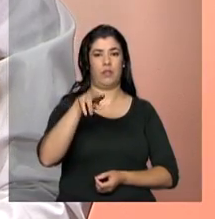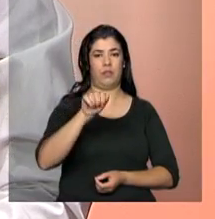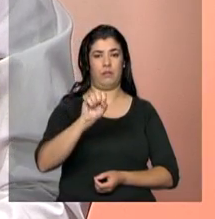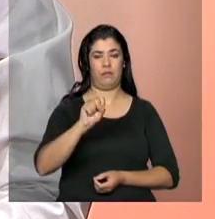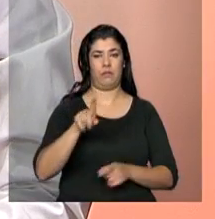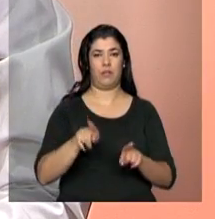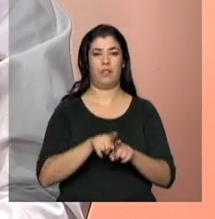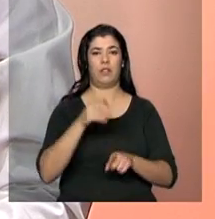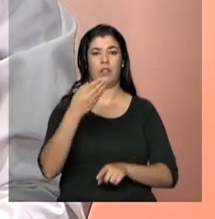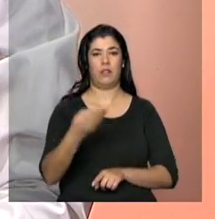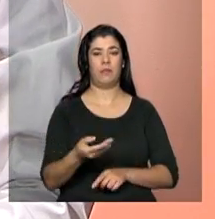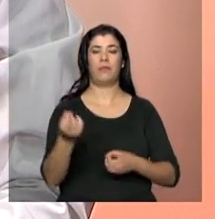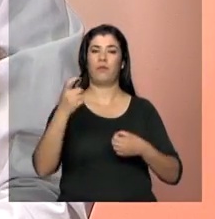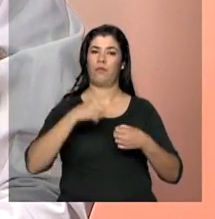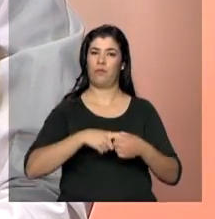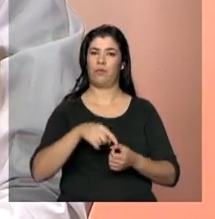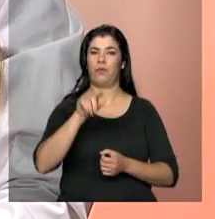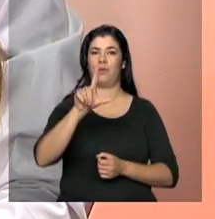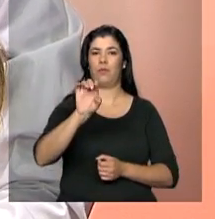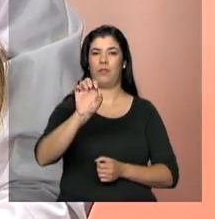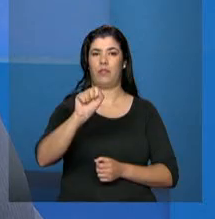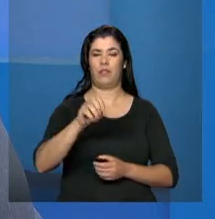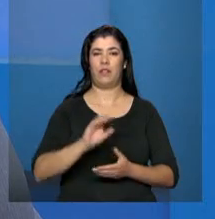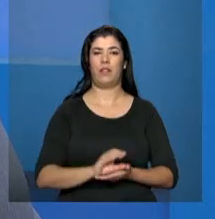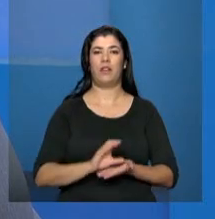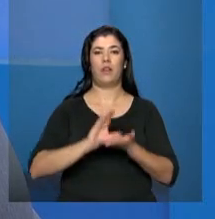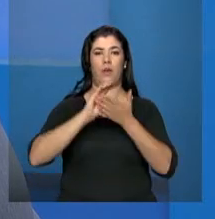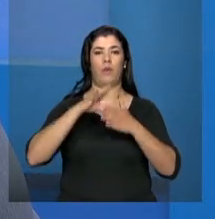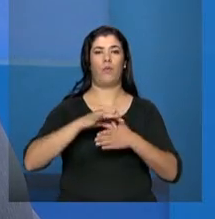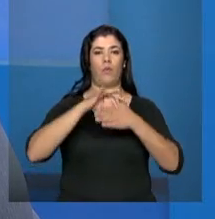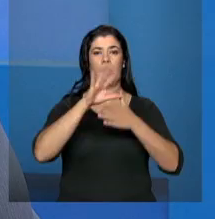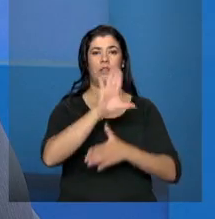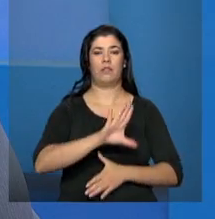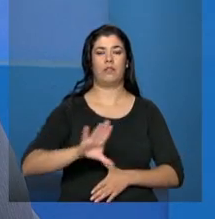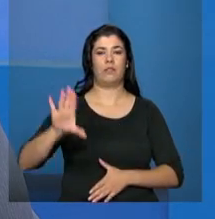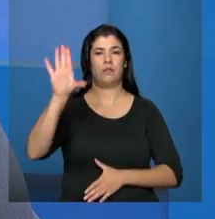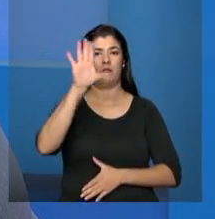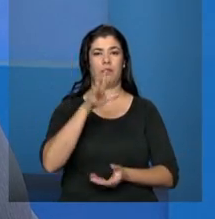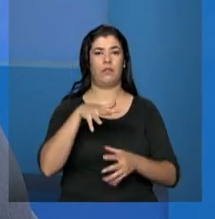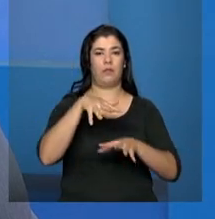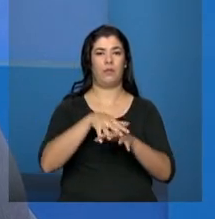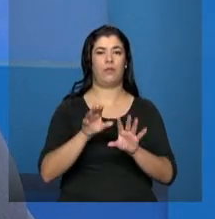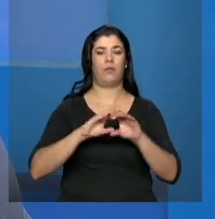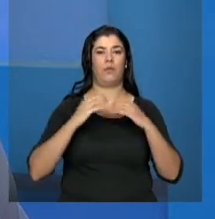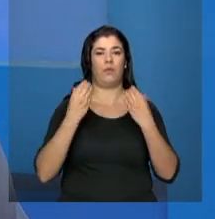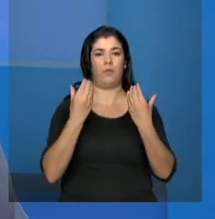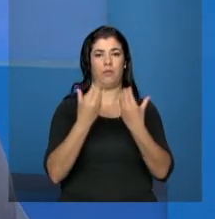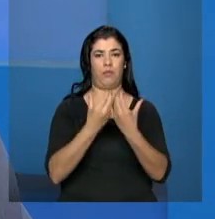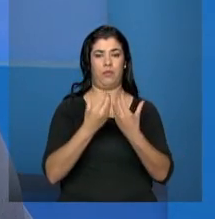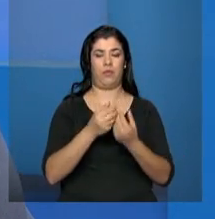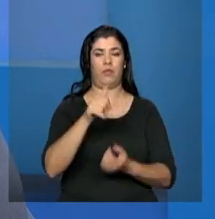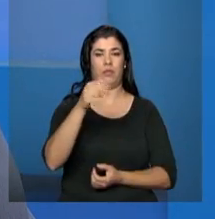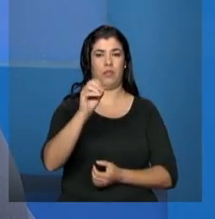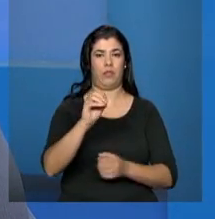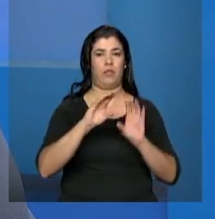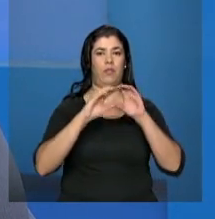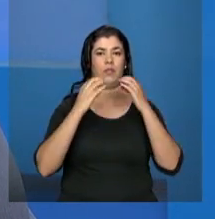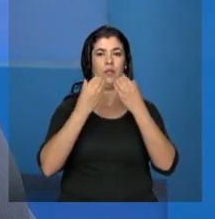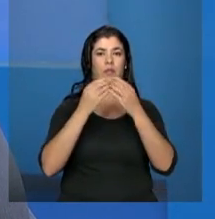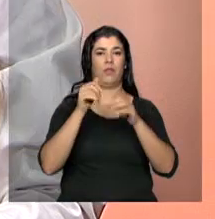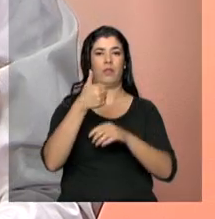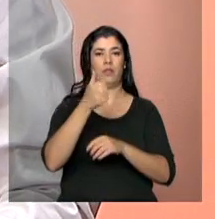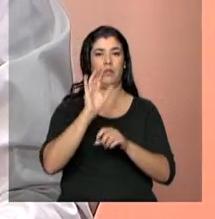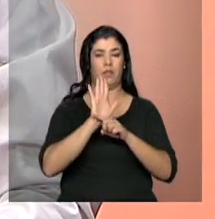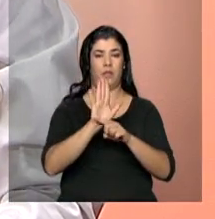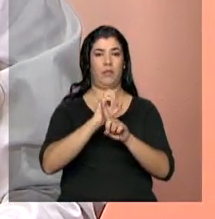e Leia Braga, conselheira nacional, integrante da Comissão Organizadora da 10ª Conferência Nacional de Assistência Social.